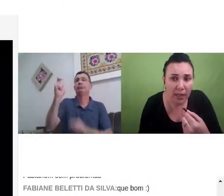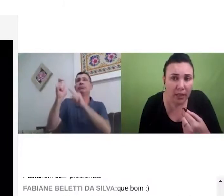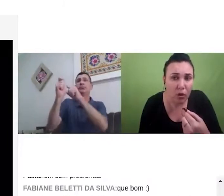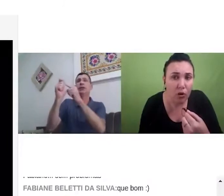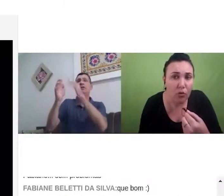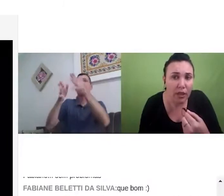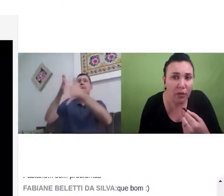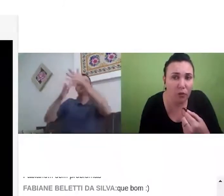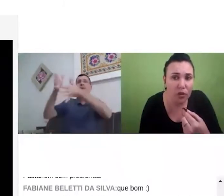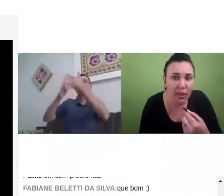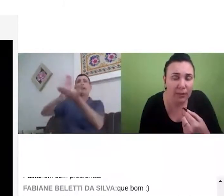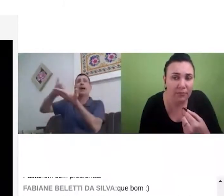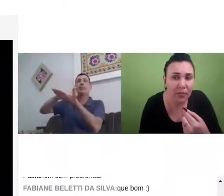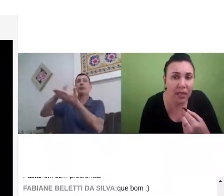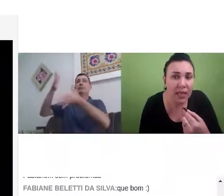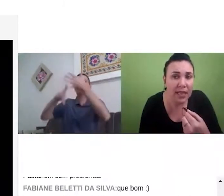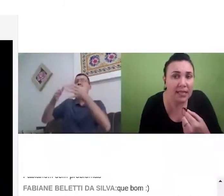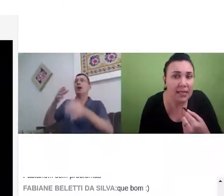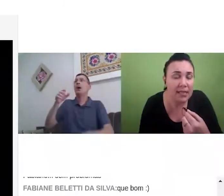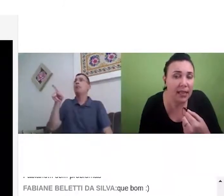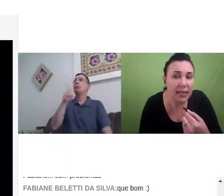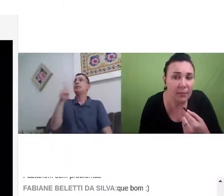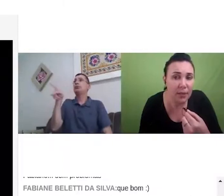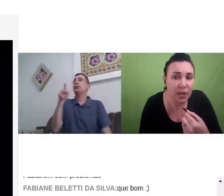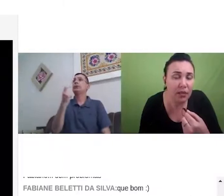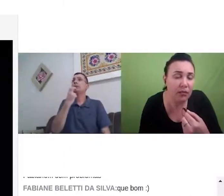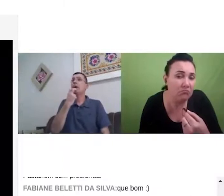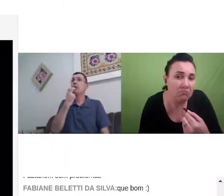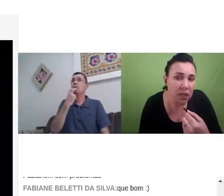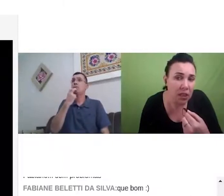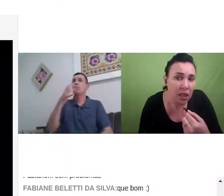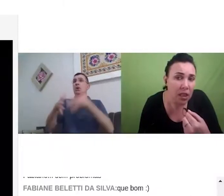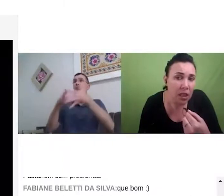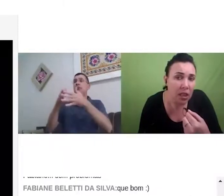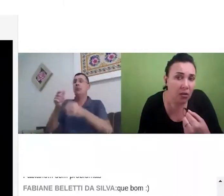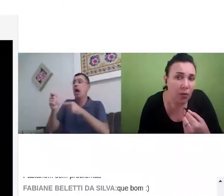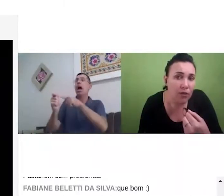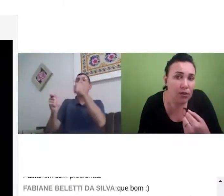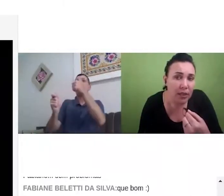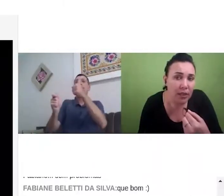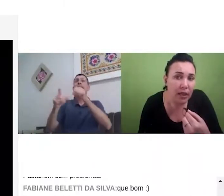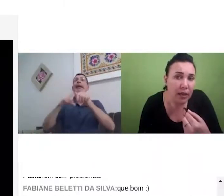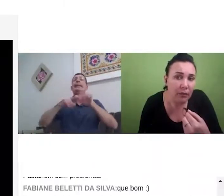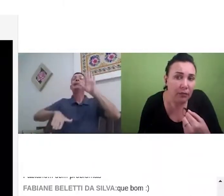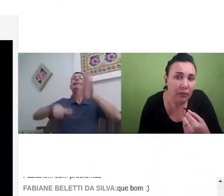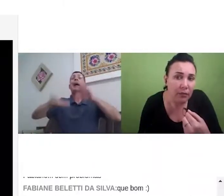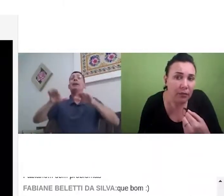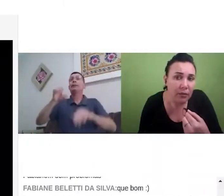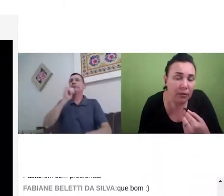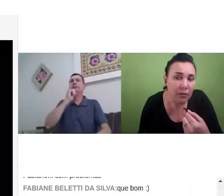porta, né, eu coloco o QR Code ali e ele sinaliza para mim, o professor Daniel,